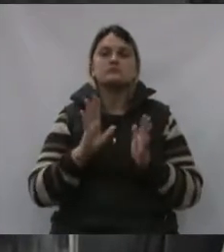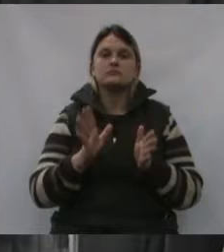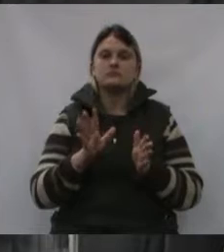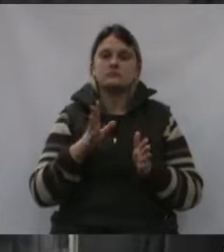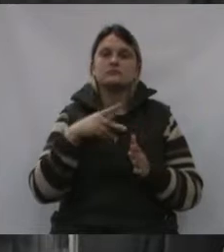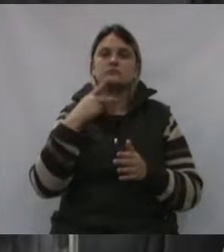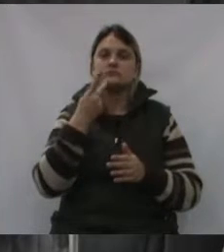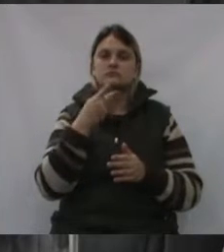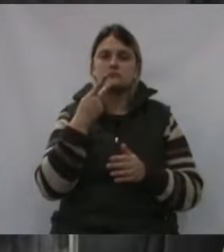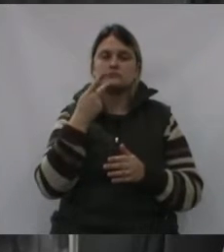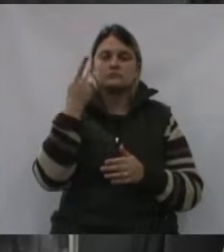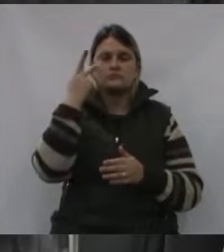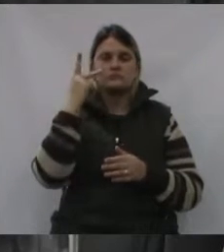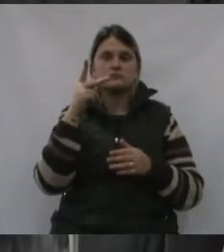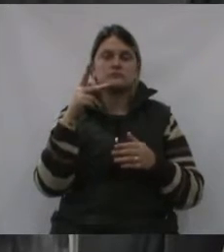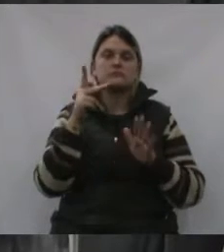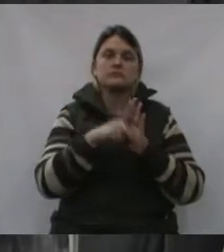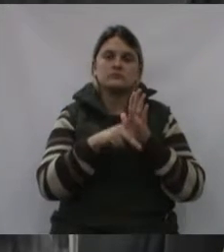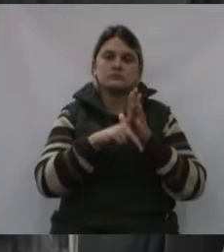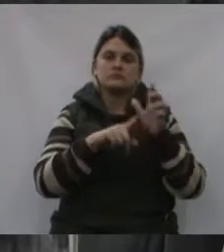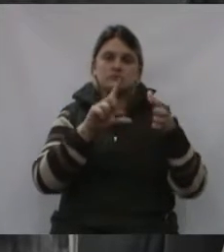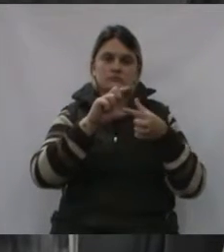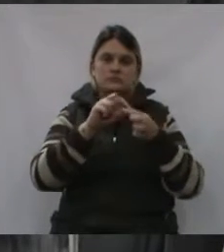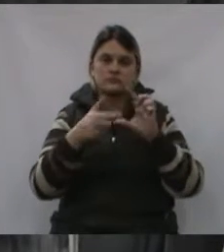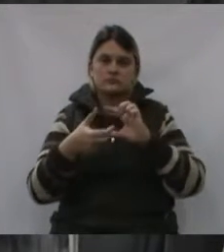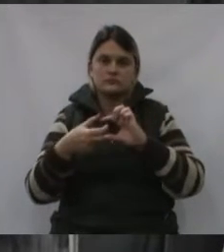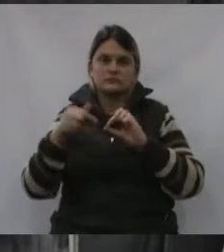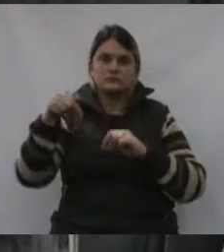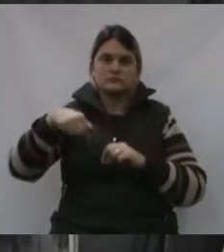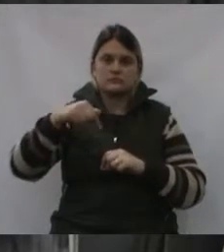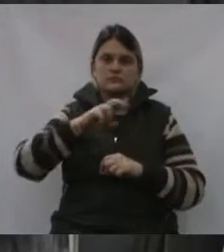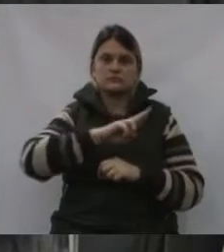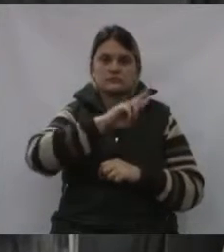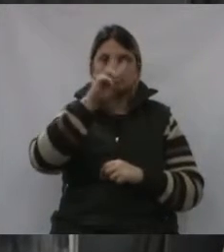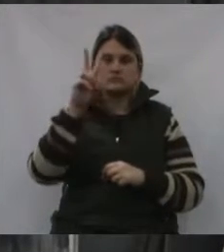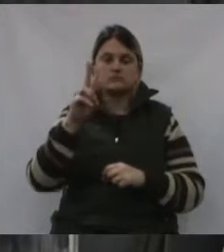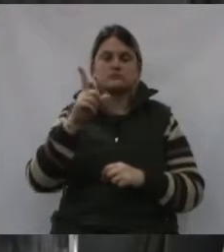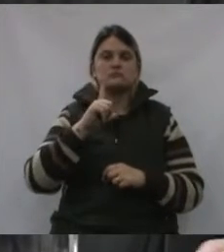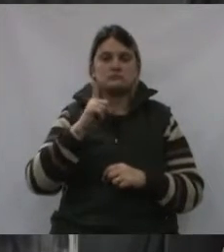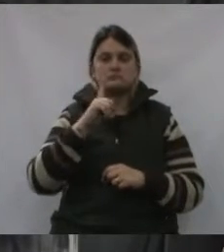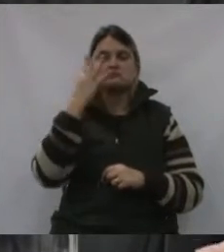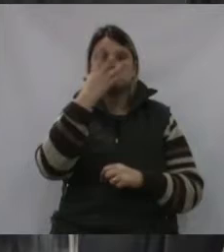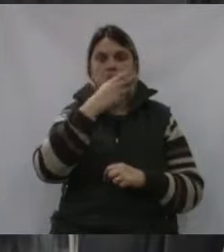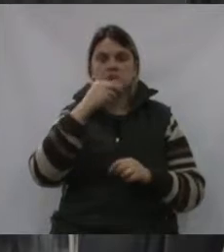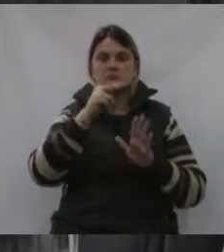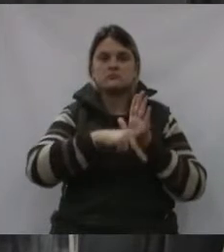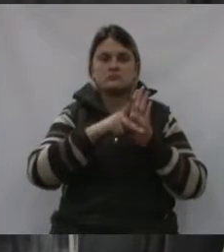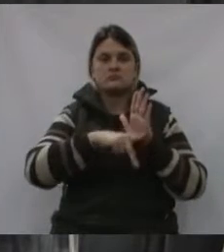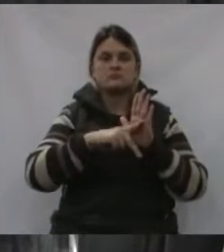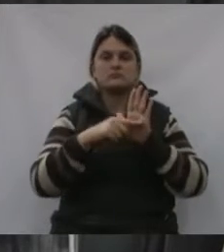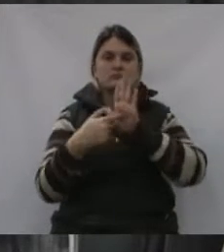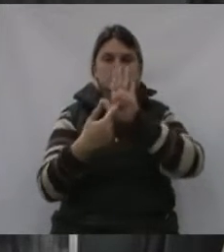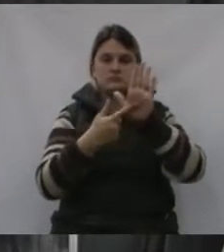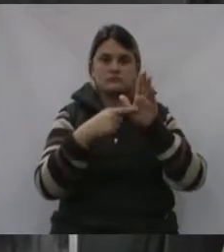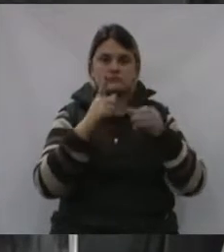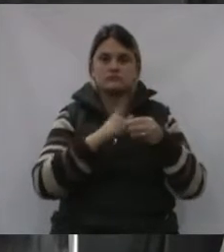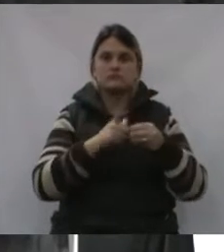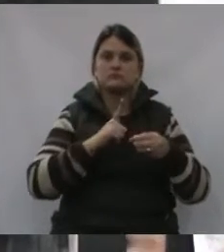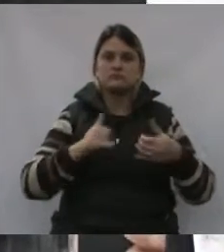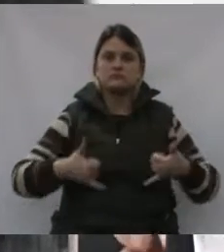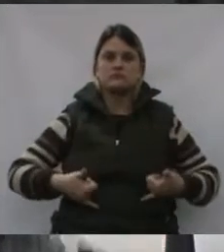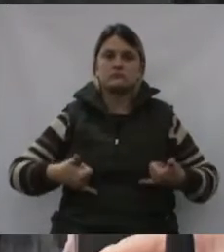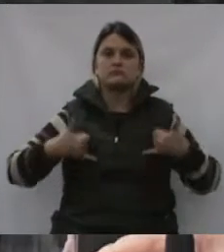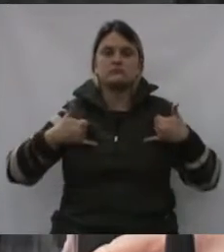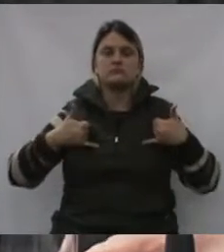para o projeto paralímpico em União da Vitória, qual hoje é uma vitrina em nossas cidades e eu tenho orgulho de ter